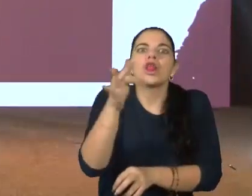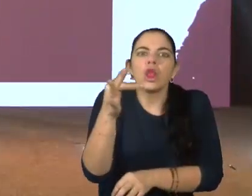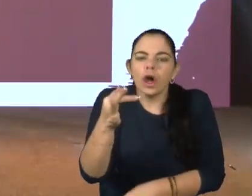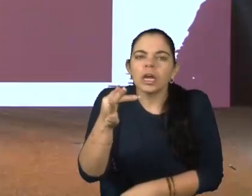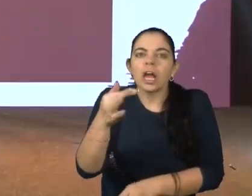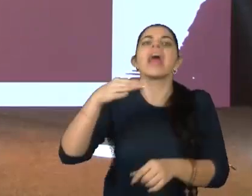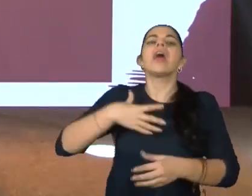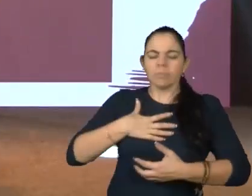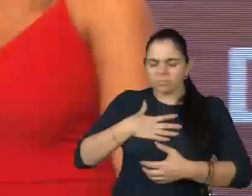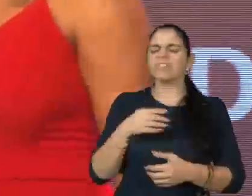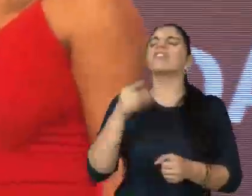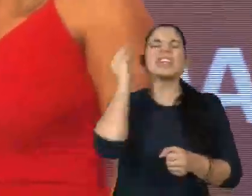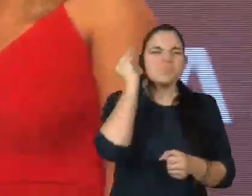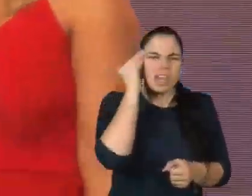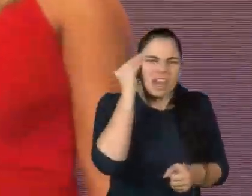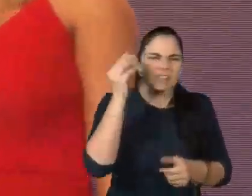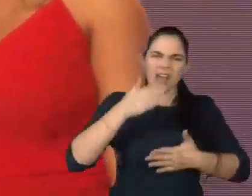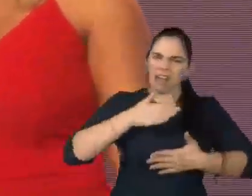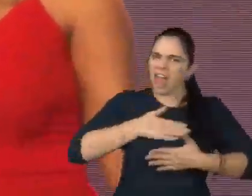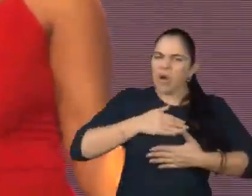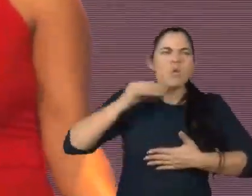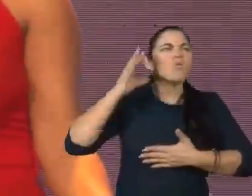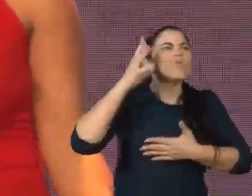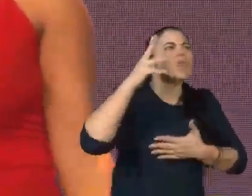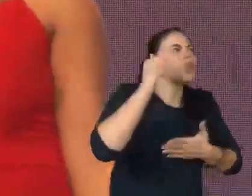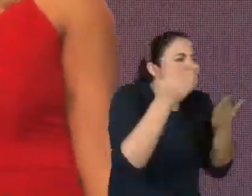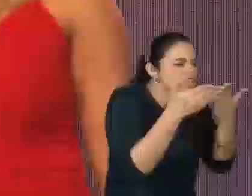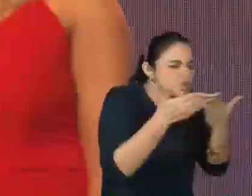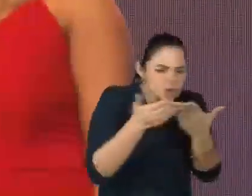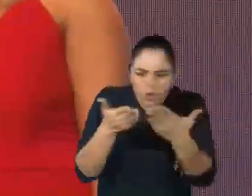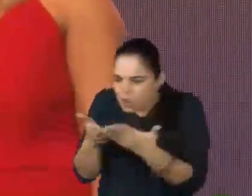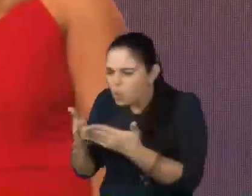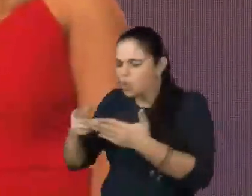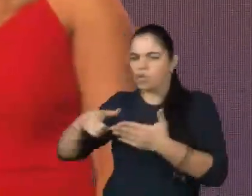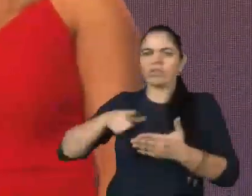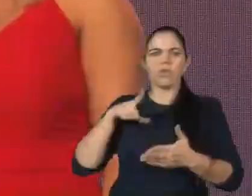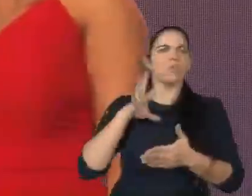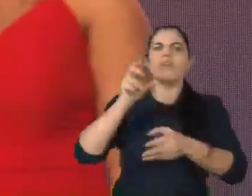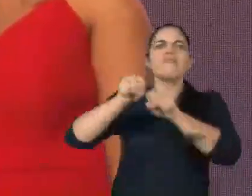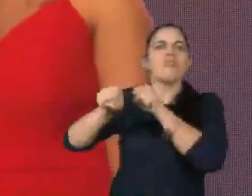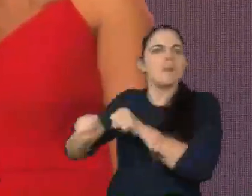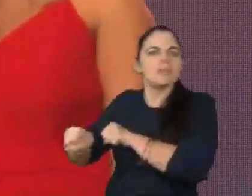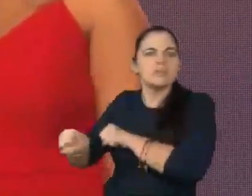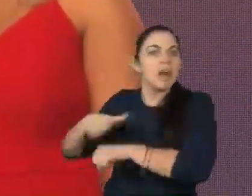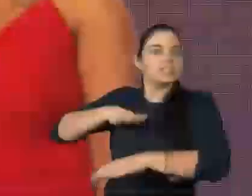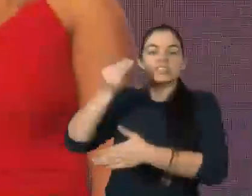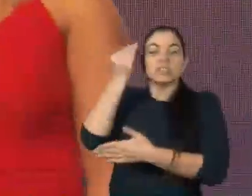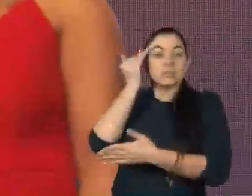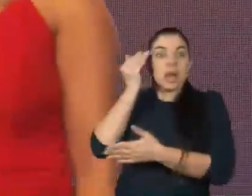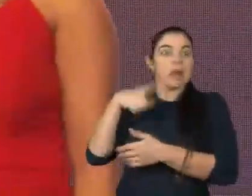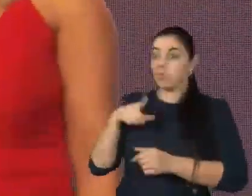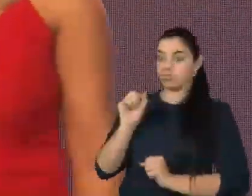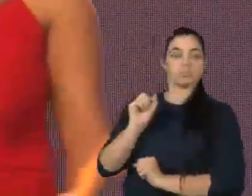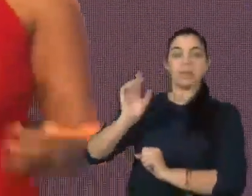toda a minha experiência, com todas as questões que nós já vivemos com a escola, nós não sabíamos o que fazer.